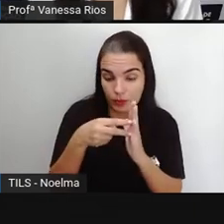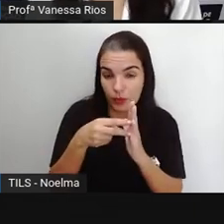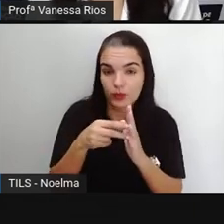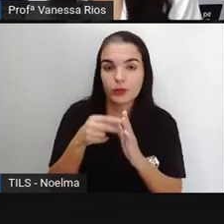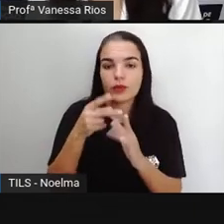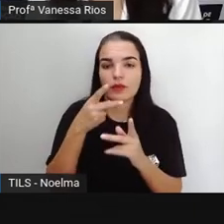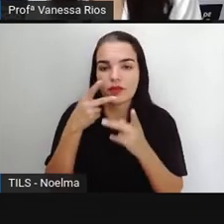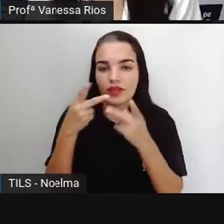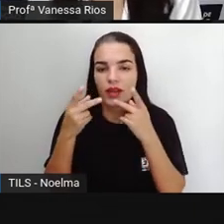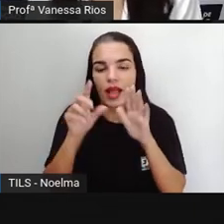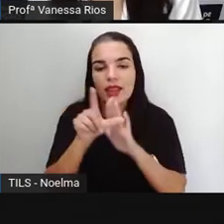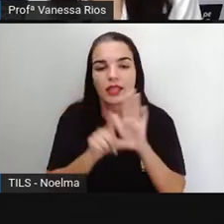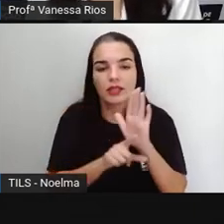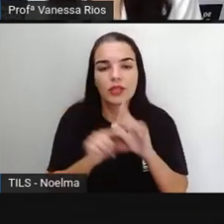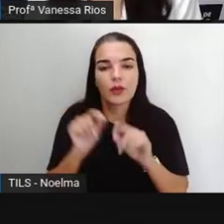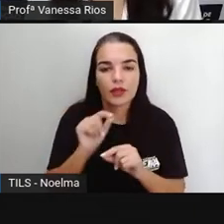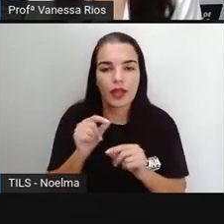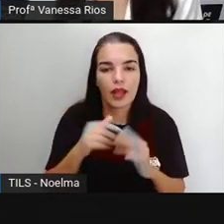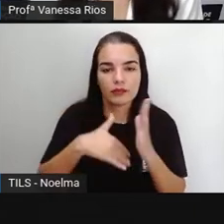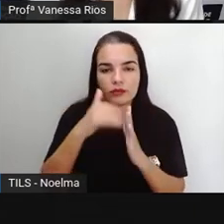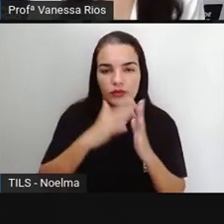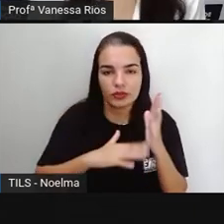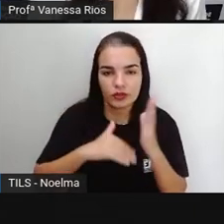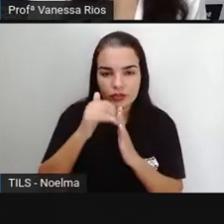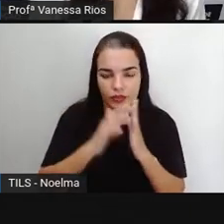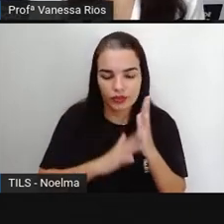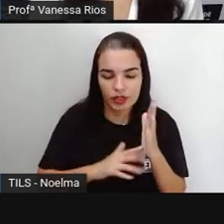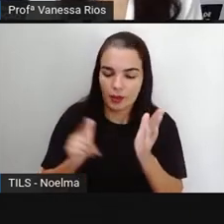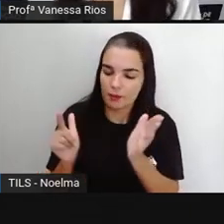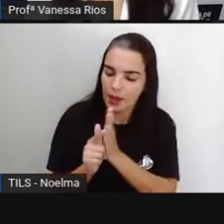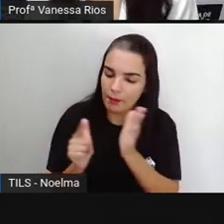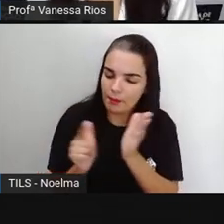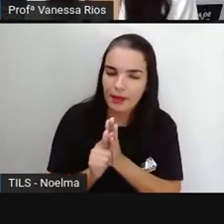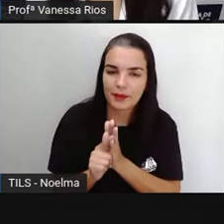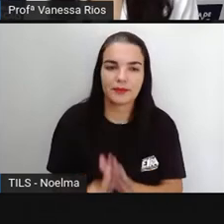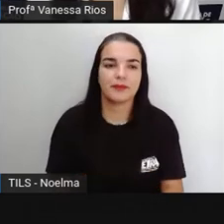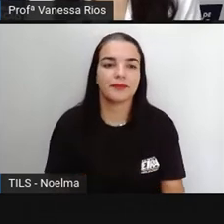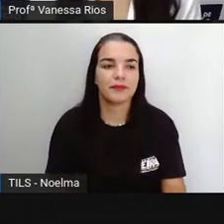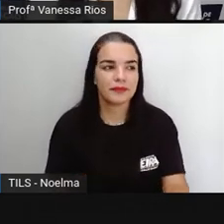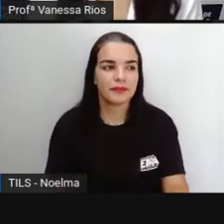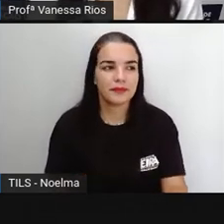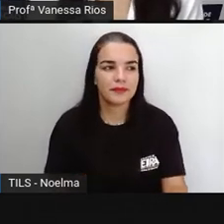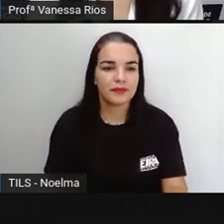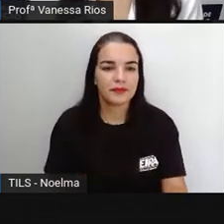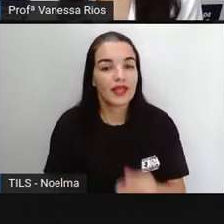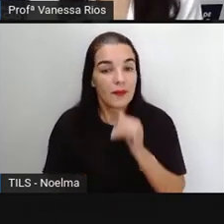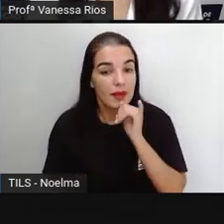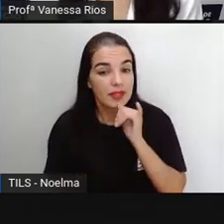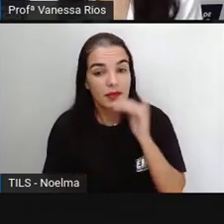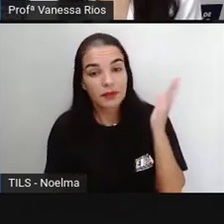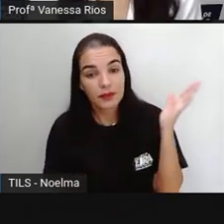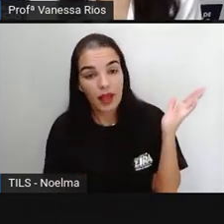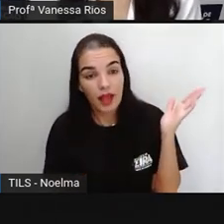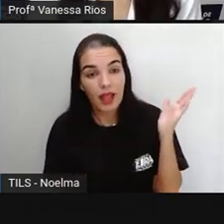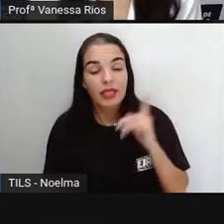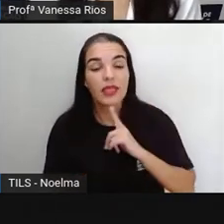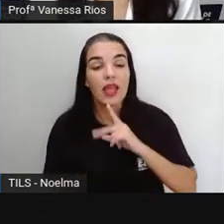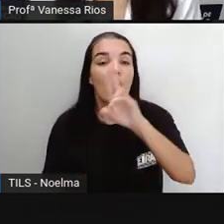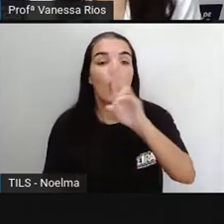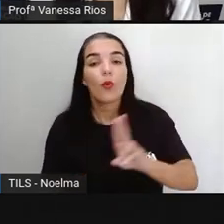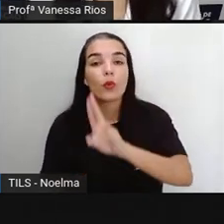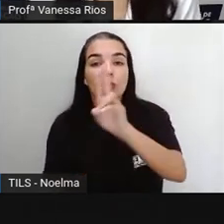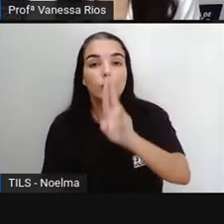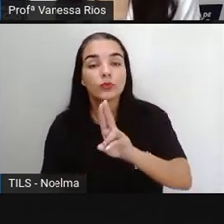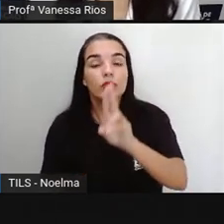iniciar uma lista. Tinta, pincel e papel. A gente observa nesse exemplo aí a utilização de três